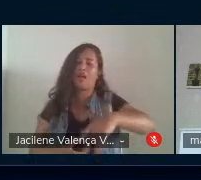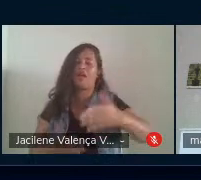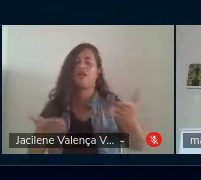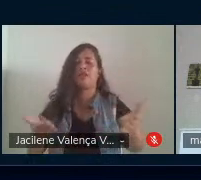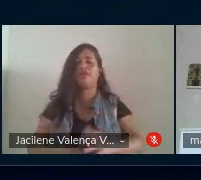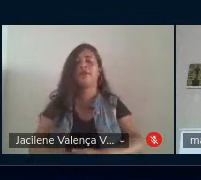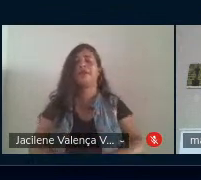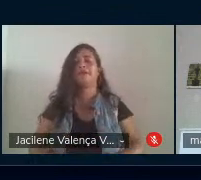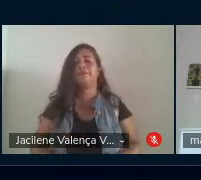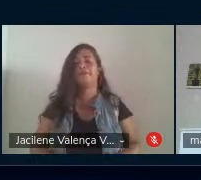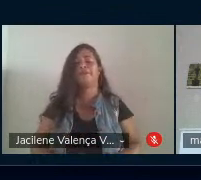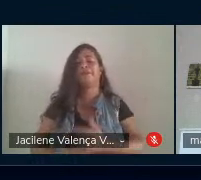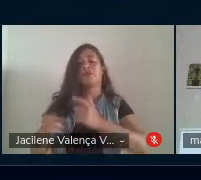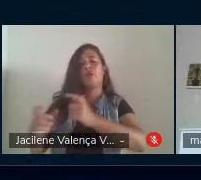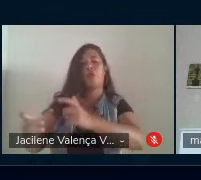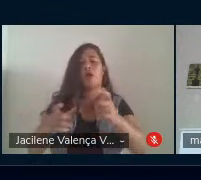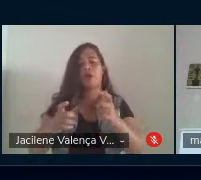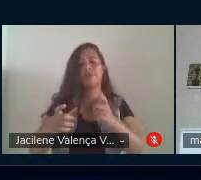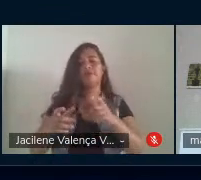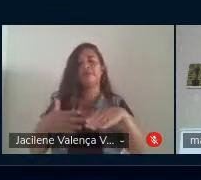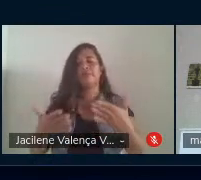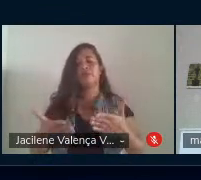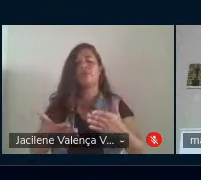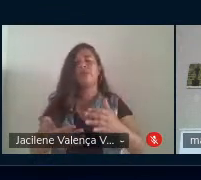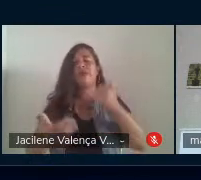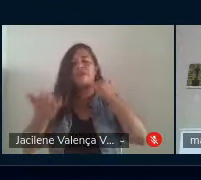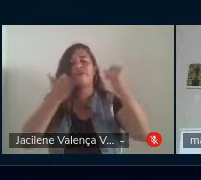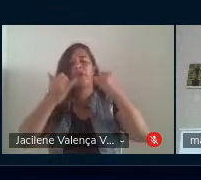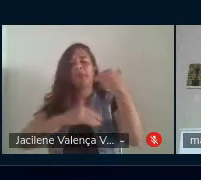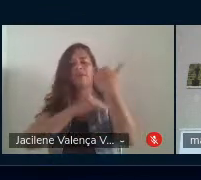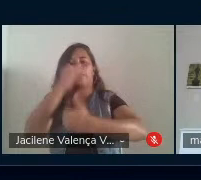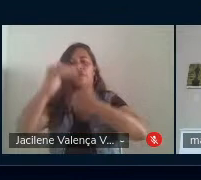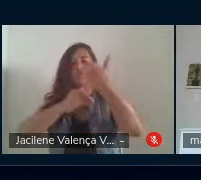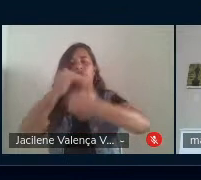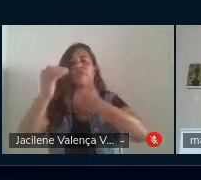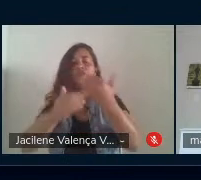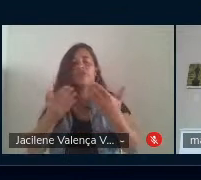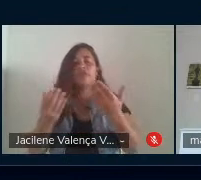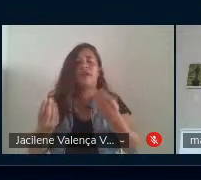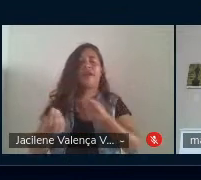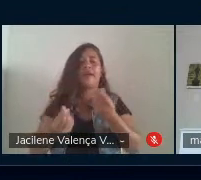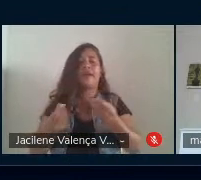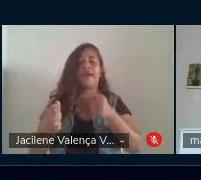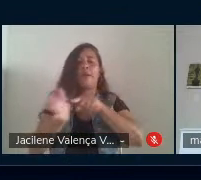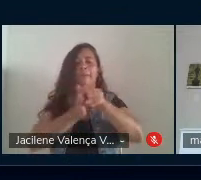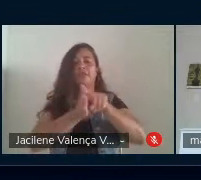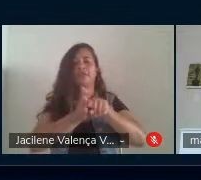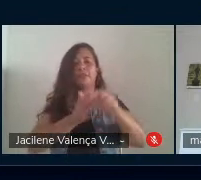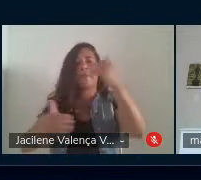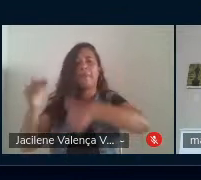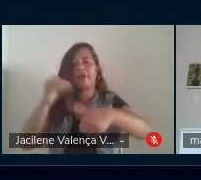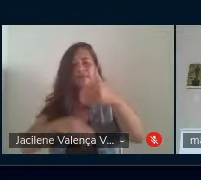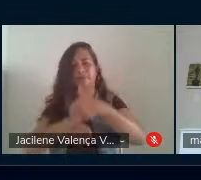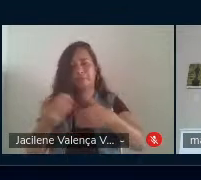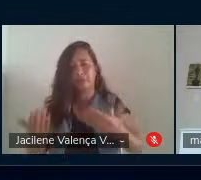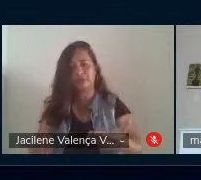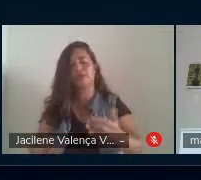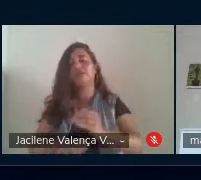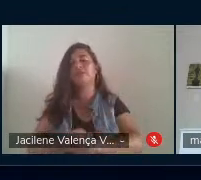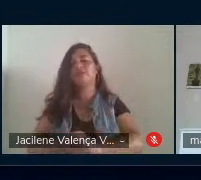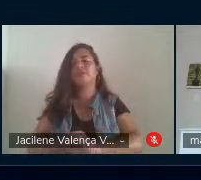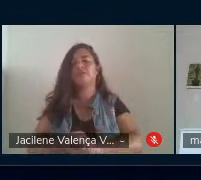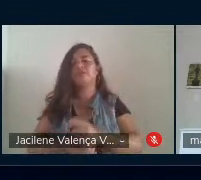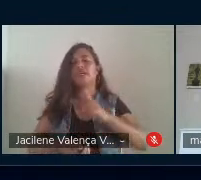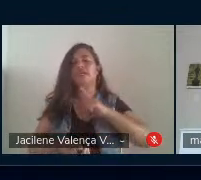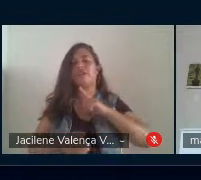Esse processo de formação foi desenvolvido por meio de uma pesquisa participante e teve